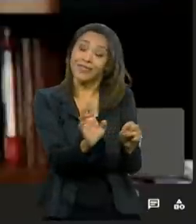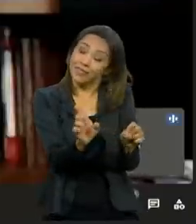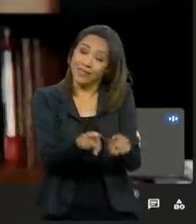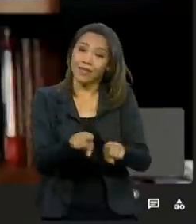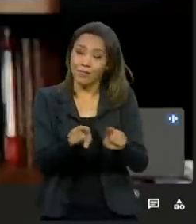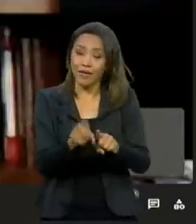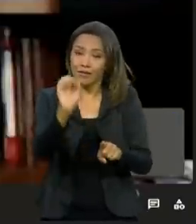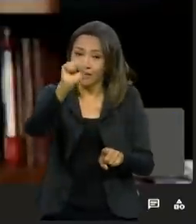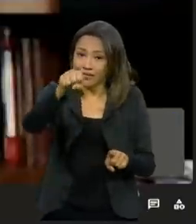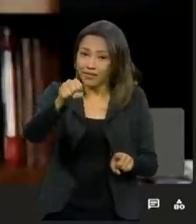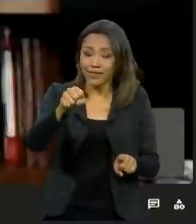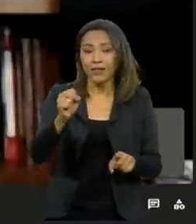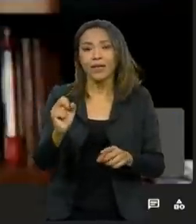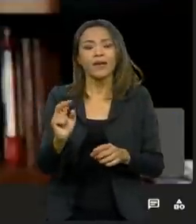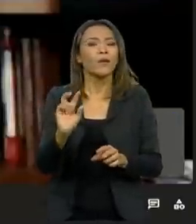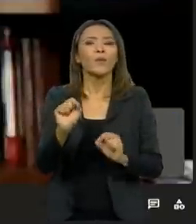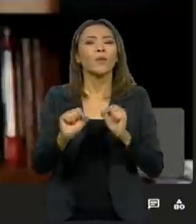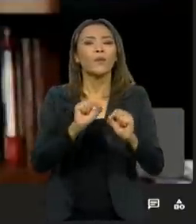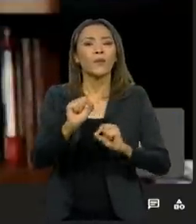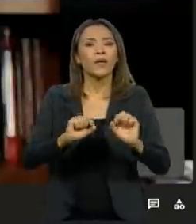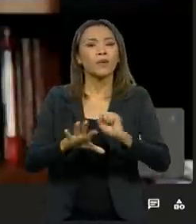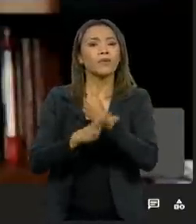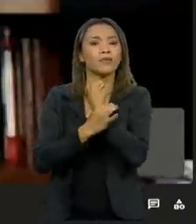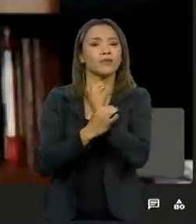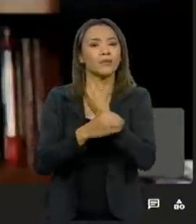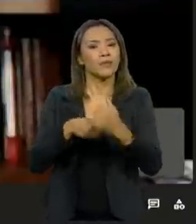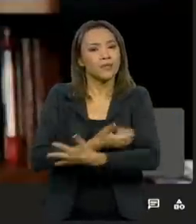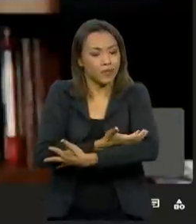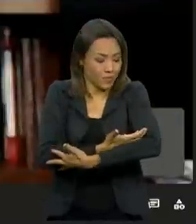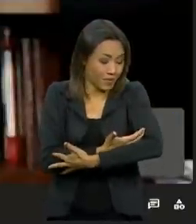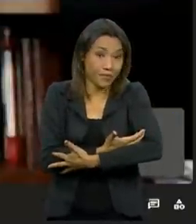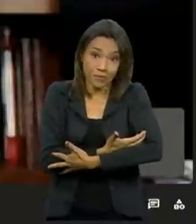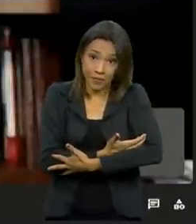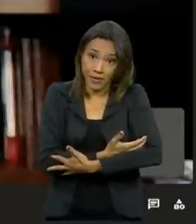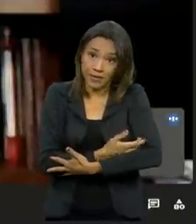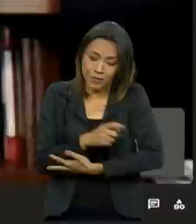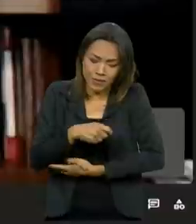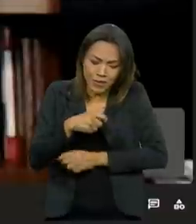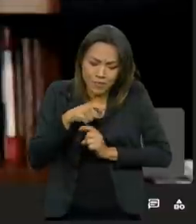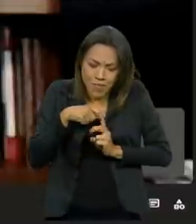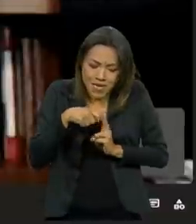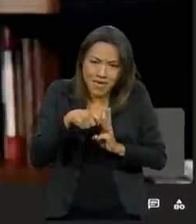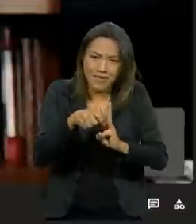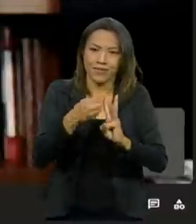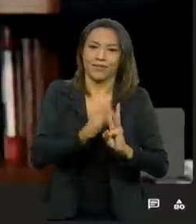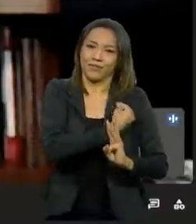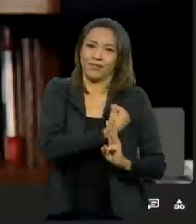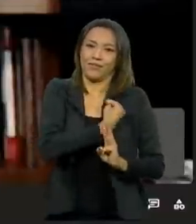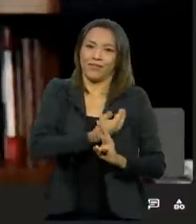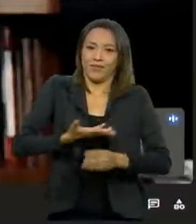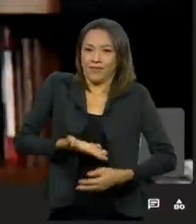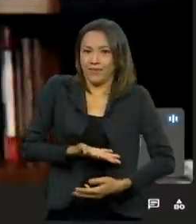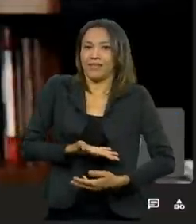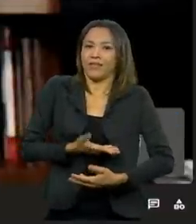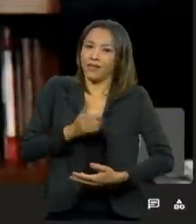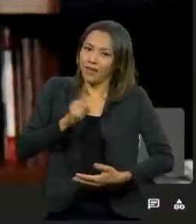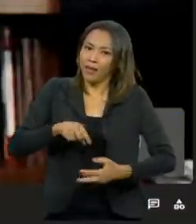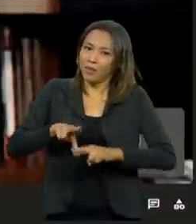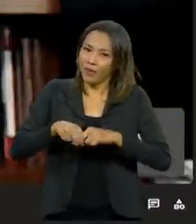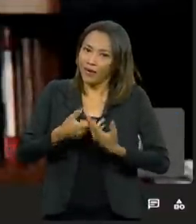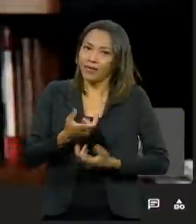oferecer essa proteção ao bebê nos primeiros meses de vida, fruto da